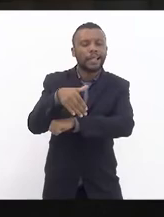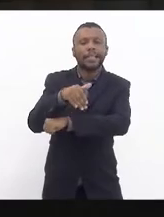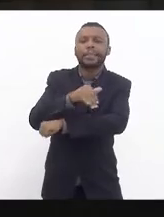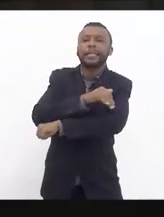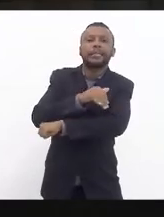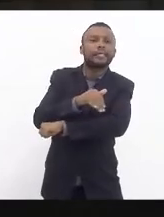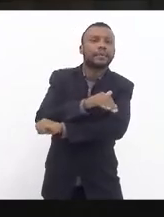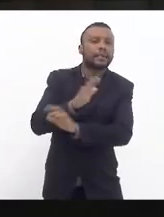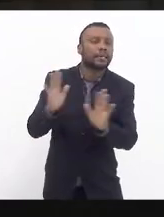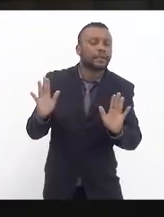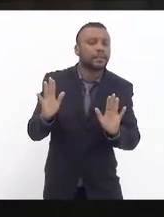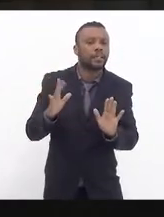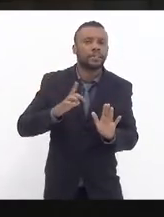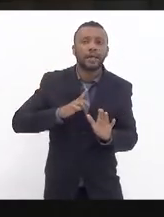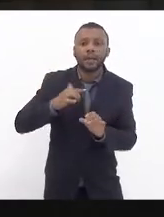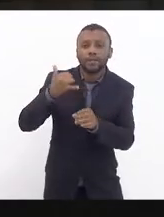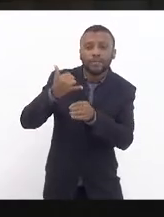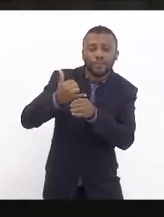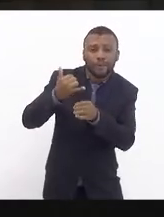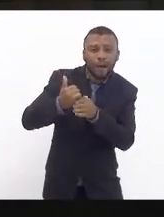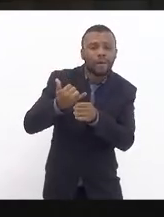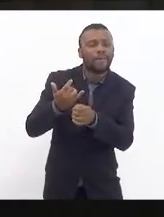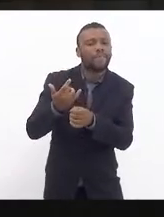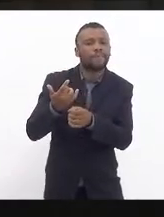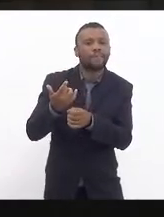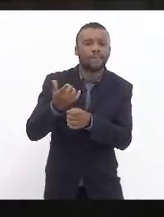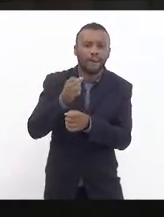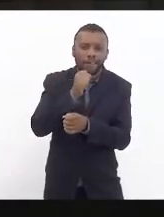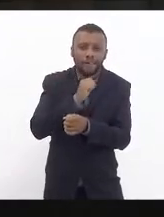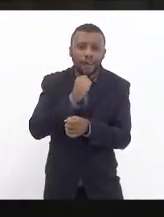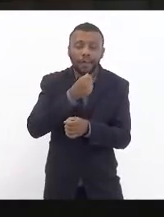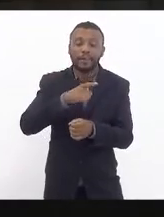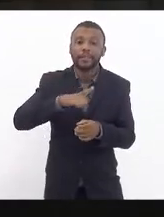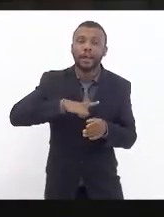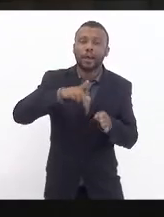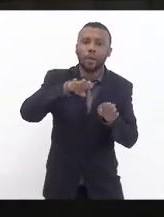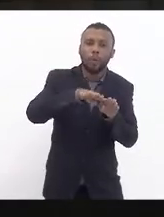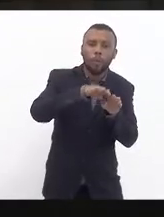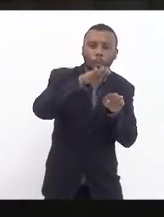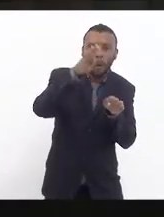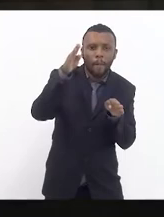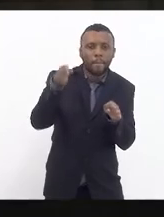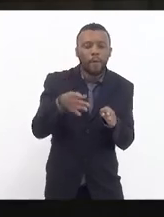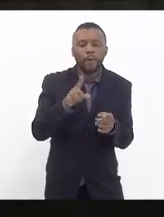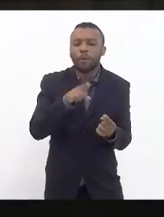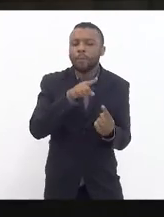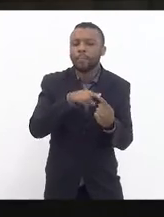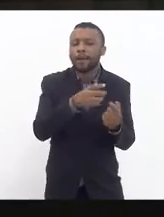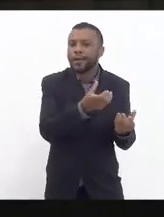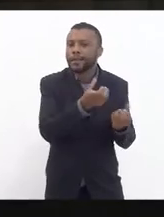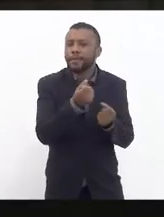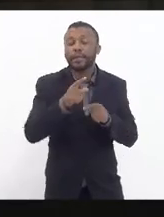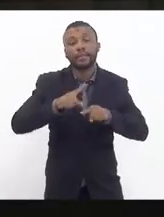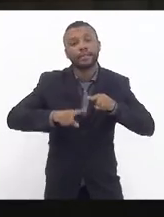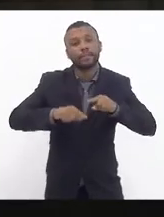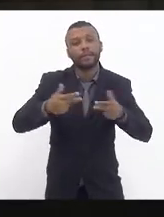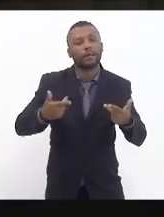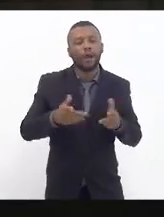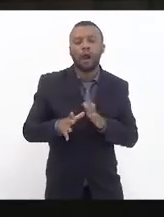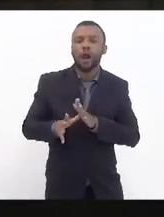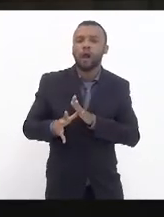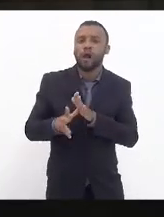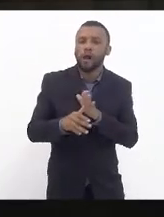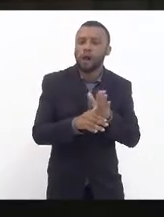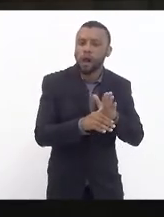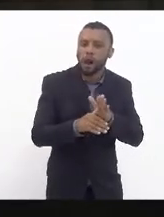nem no ferro velho da periferia deve ser um galpão gigantesco para poder receber todo esse material que é furtado roubado